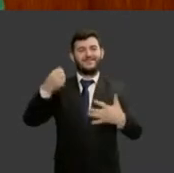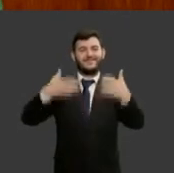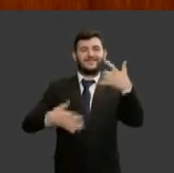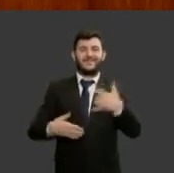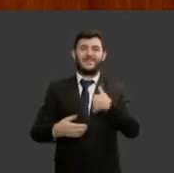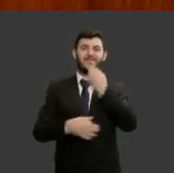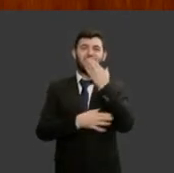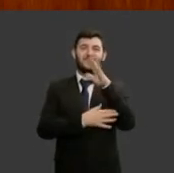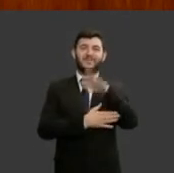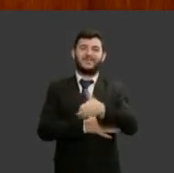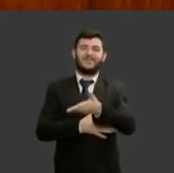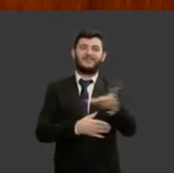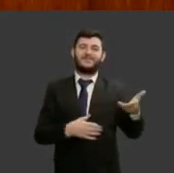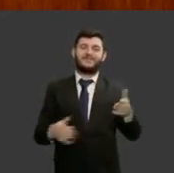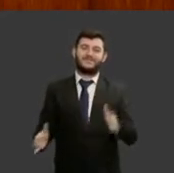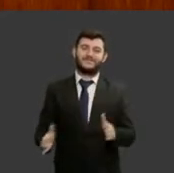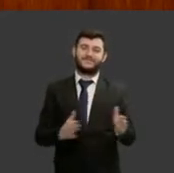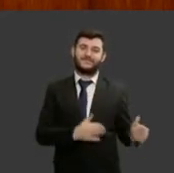tarde a todos